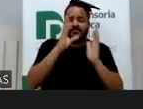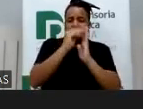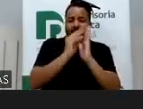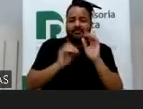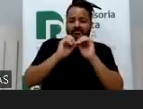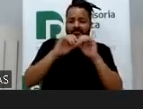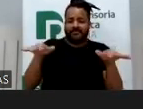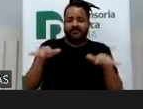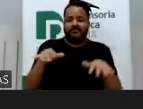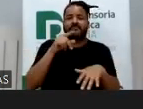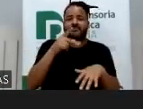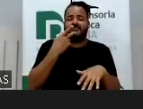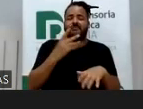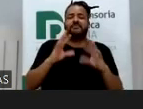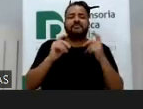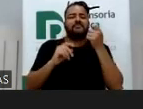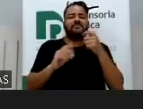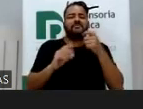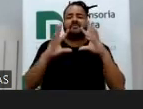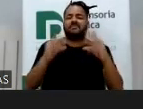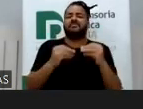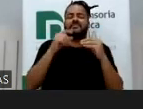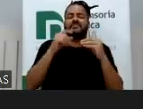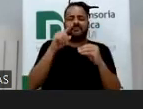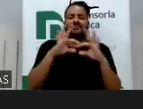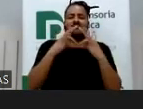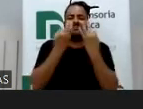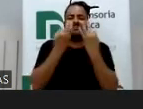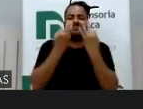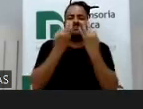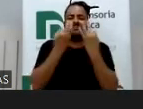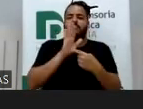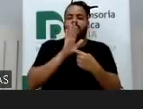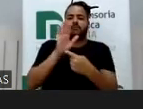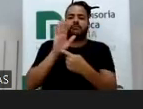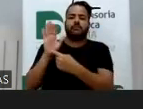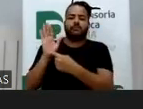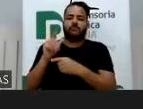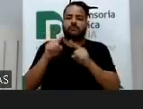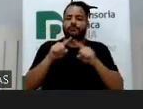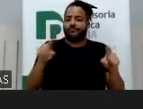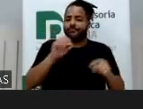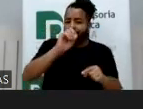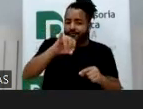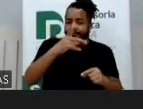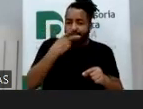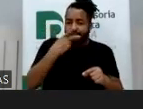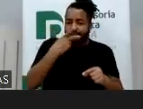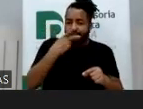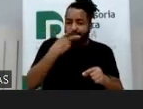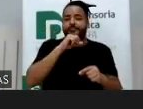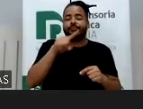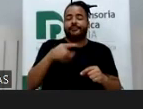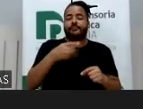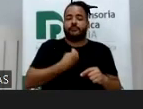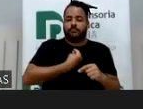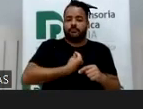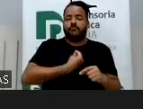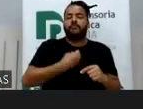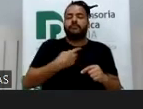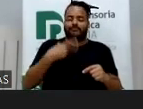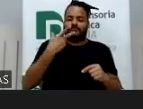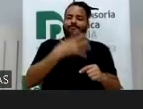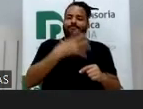as relações de família hoje apresentam, a não ser que a pessoa não tenha redes sociais, mas se os pais tiverem alguma coisa dos filhos vão estar ali,